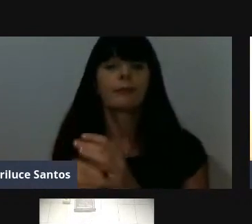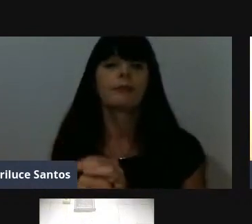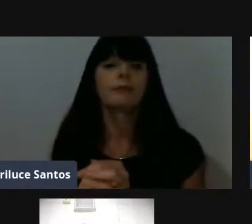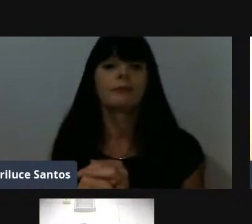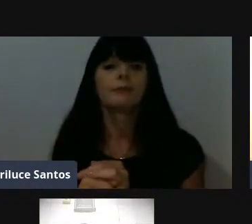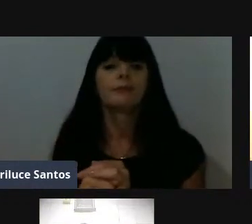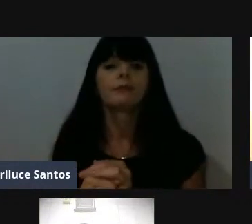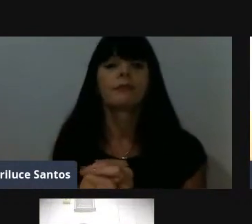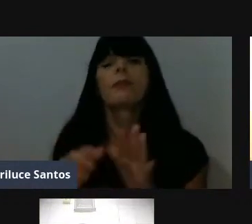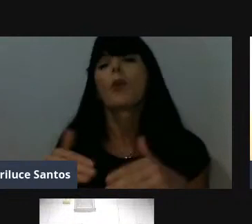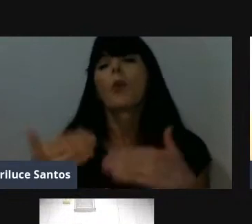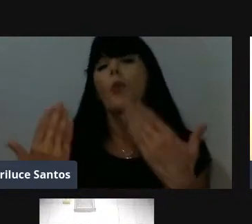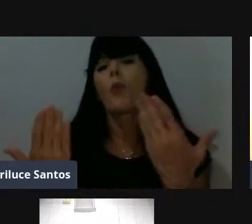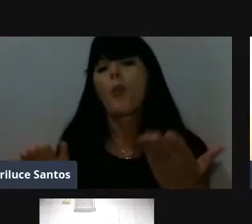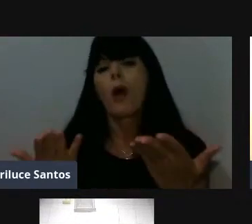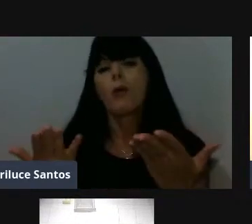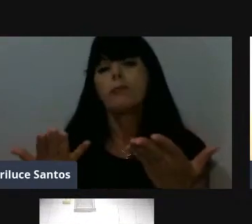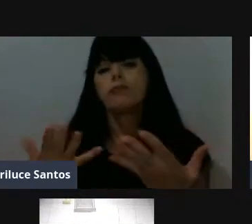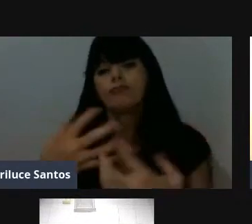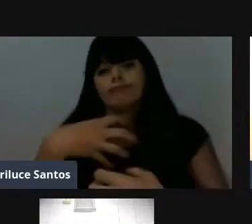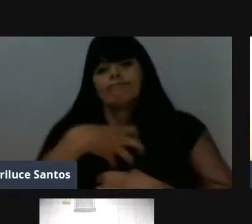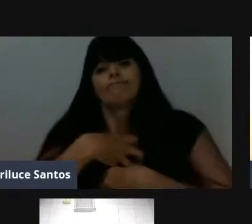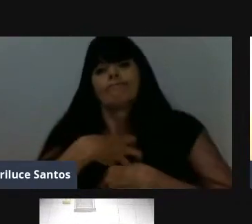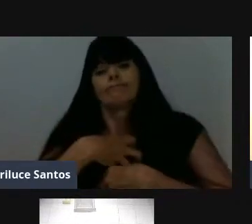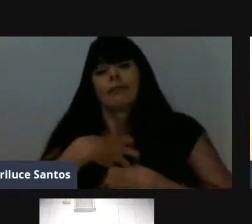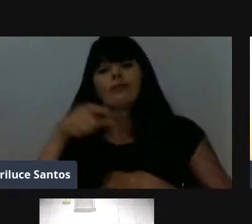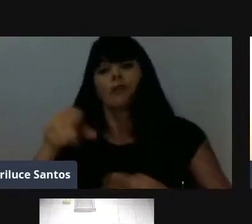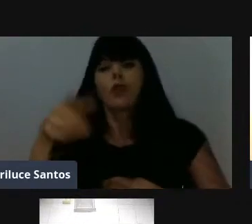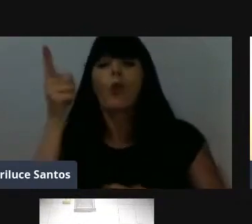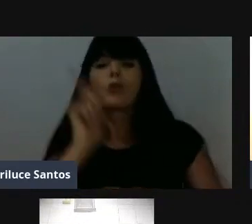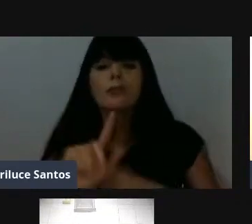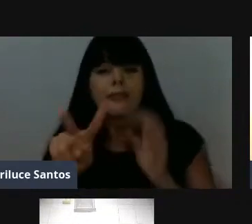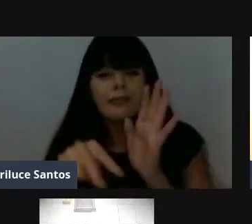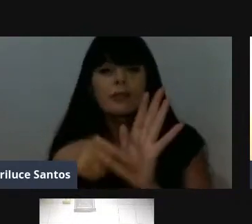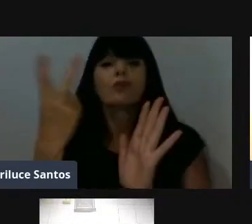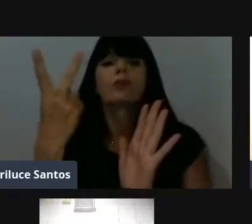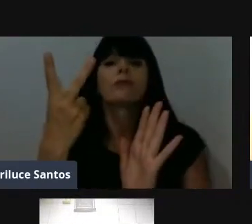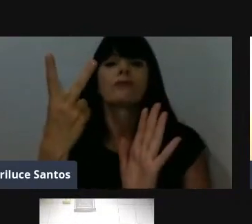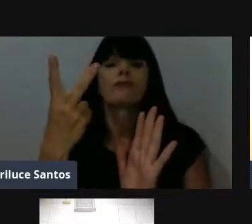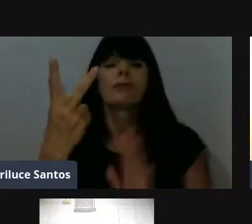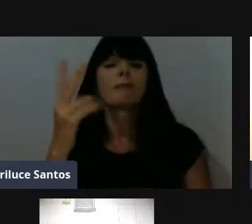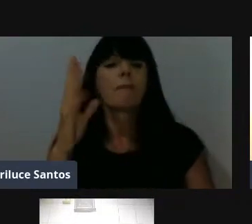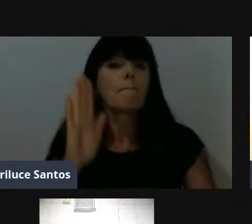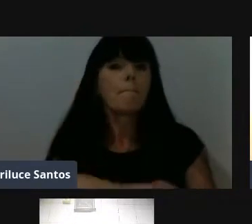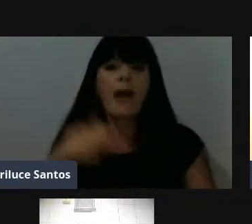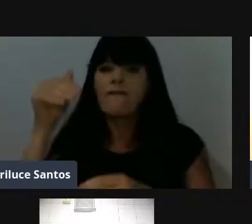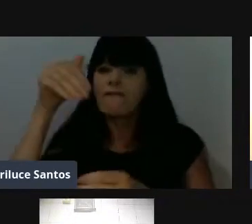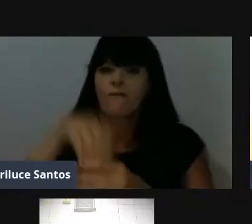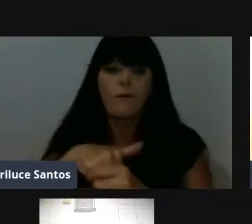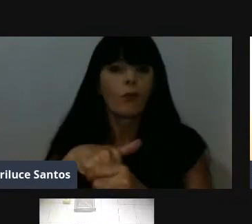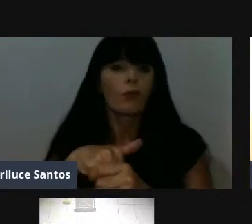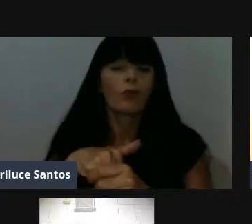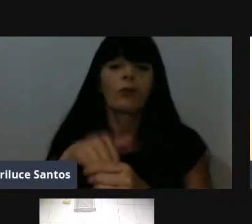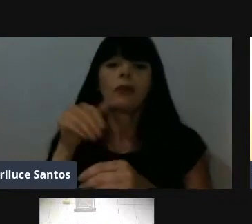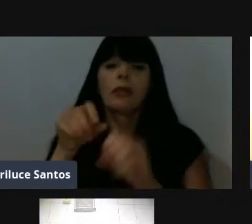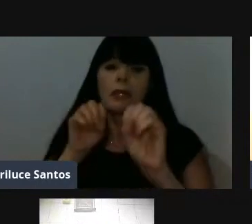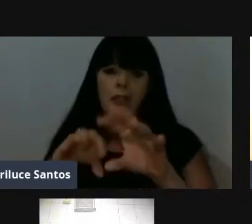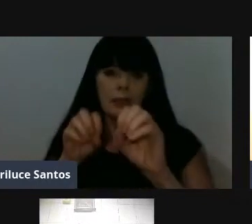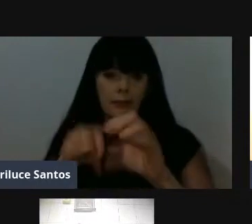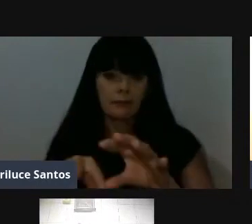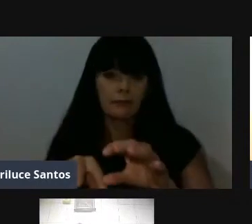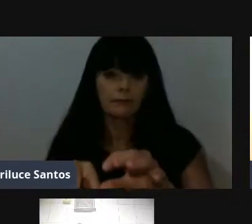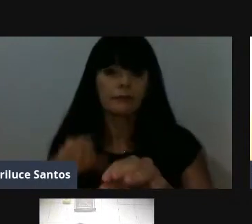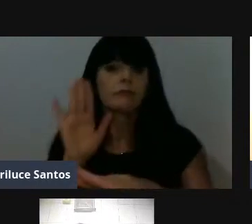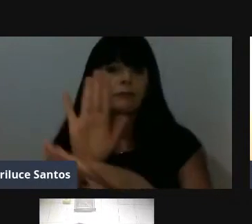Gleitinho, qual é a sensação de ter sido eleito pela segunda vez com maior número de votos? E a educação te deu alguma forma de